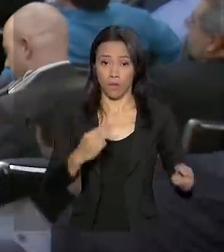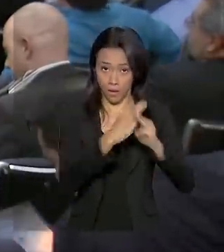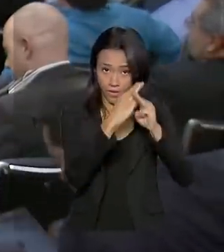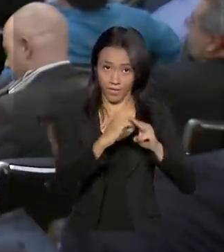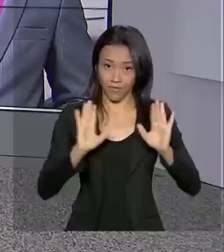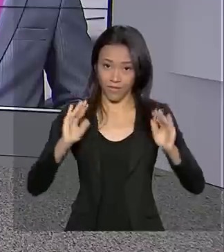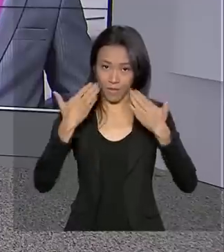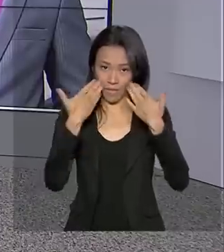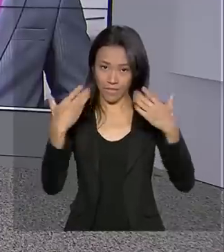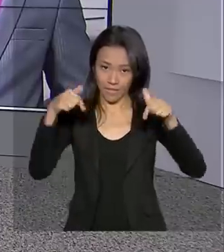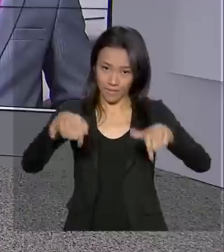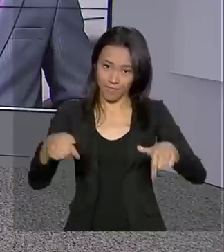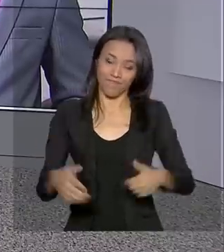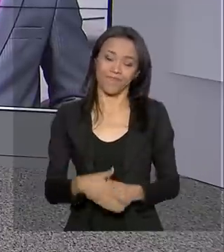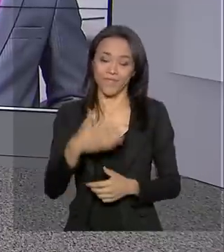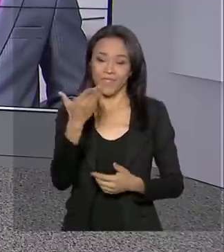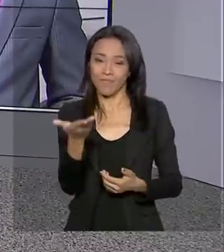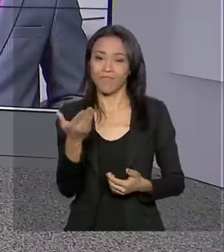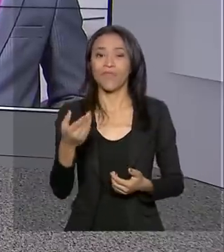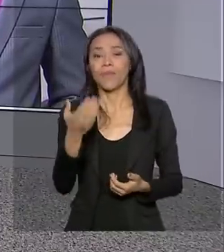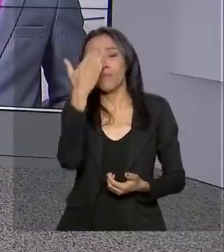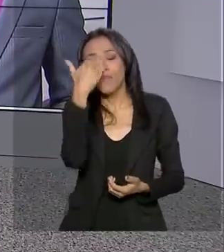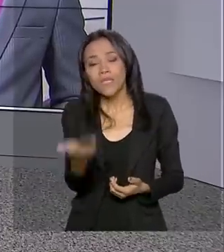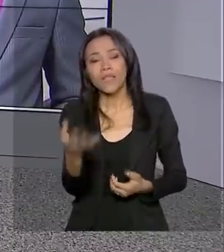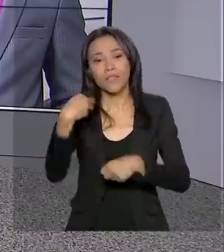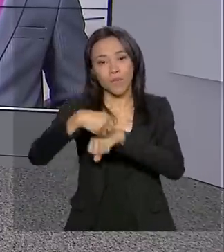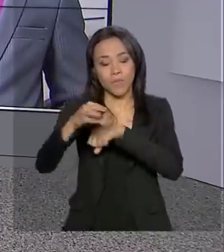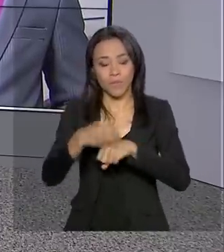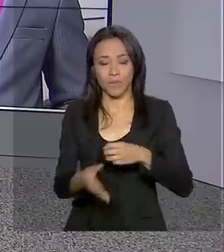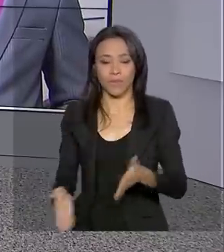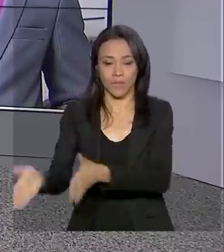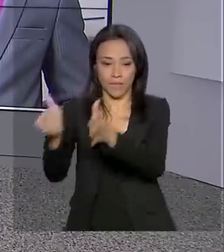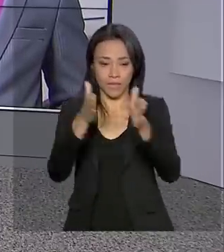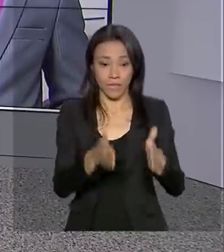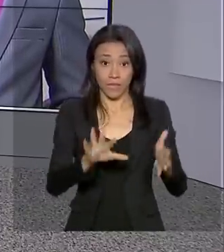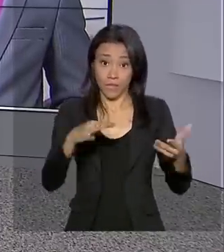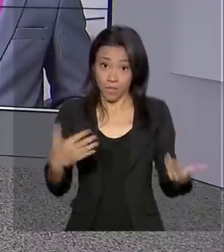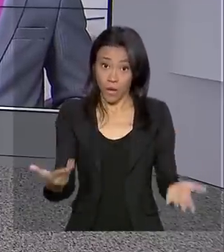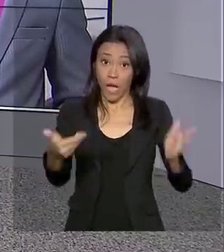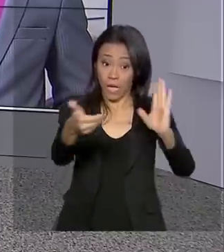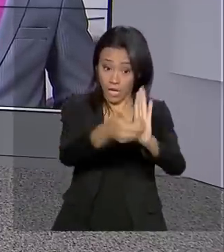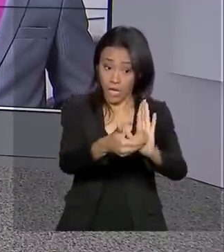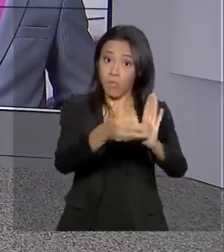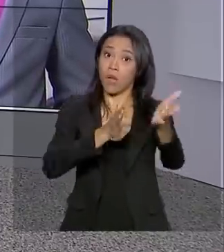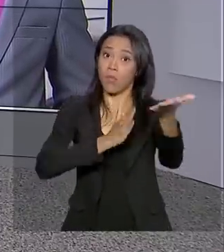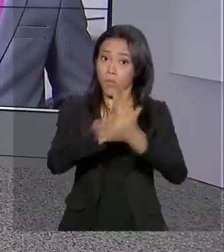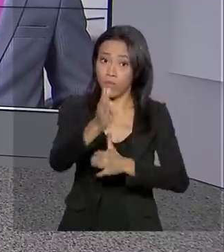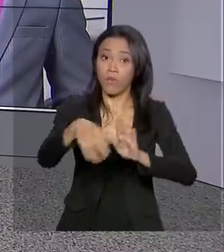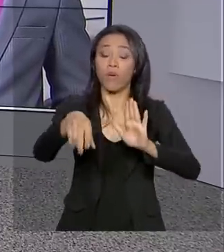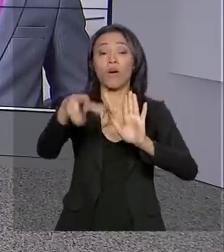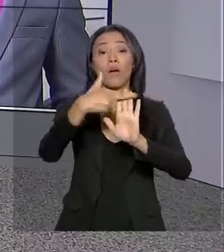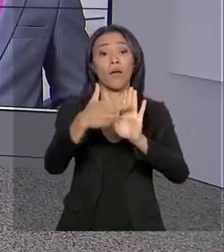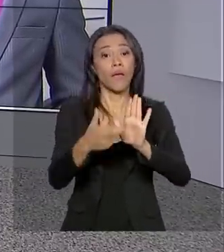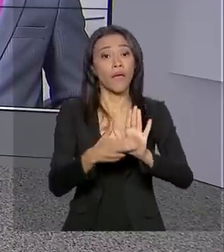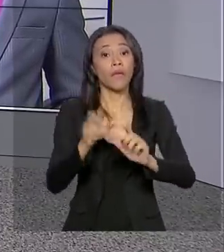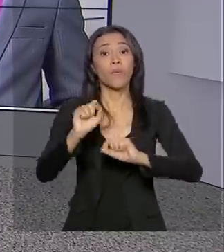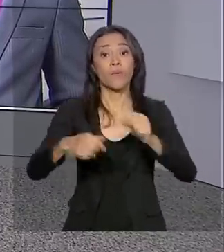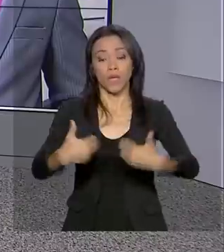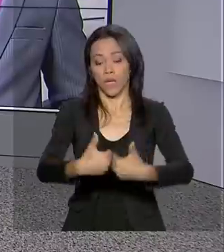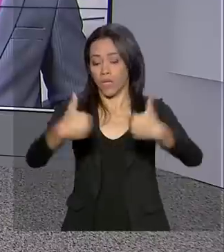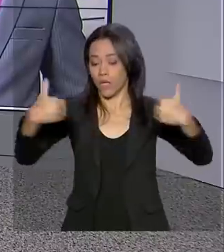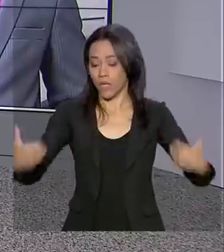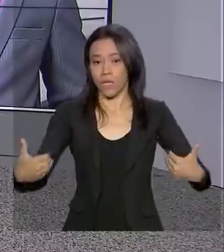voltamos com você. Obrigada, Luciana, pelas suas informações. E olha, a Câmara dos Deputados aprovou regras para a divisão entre estados e